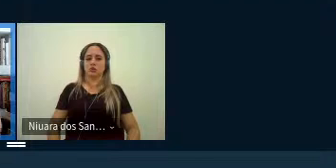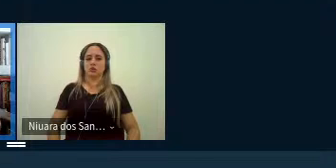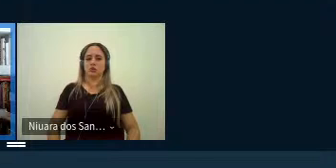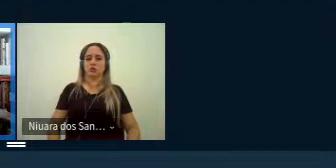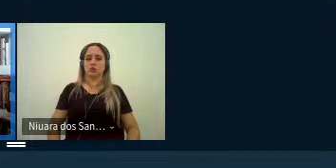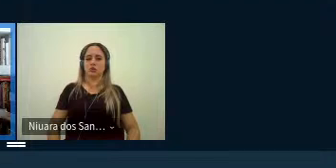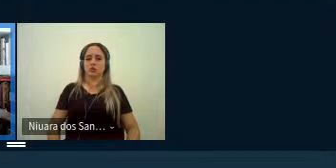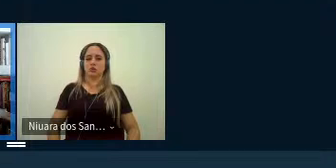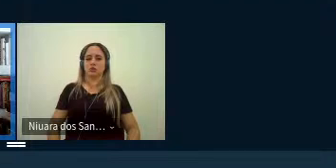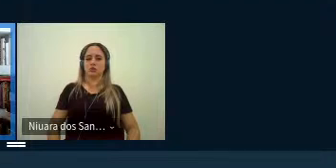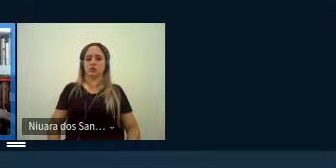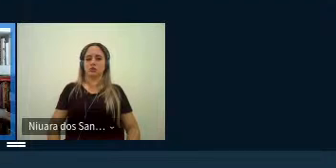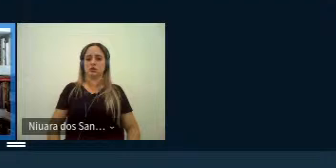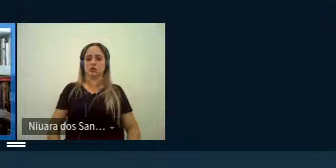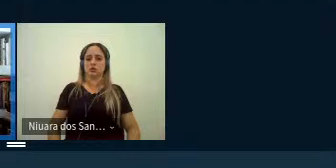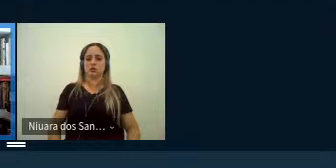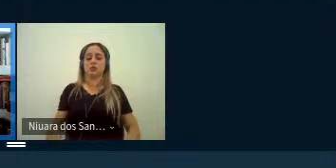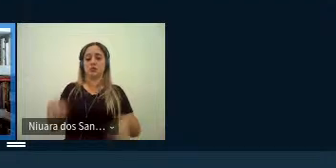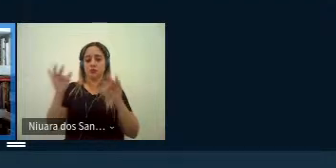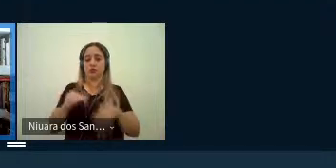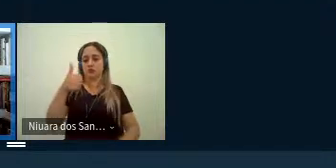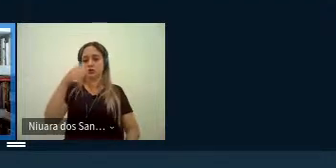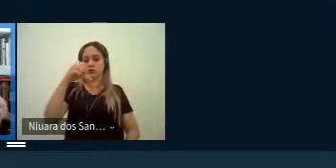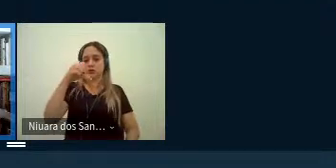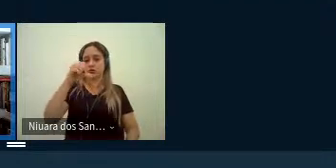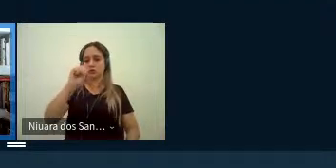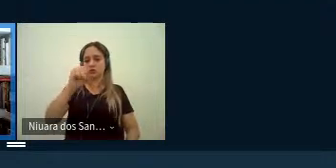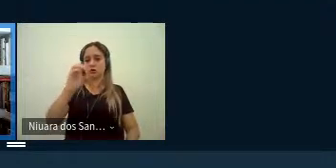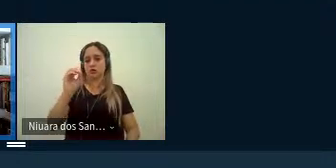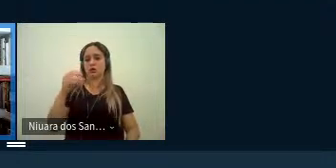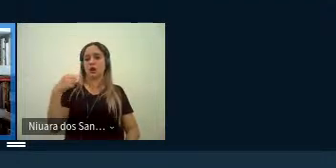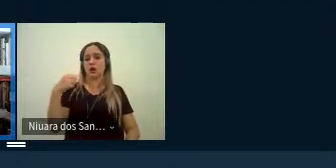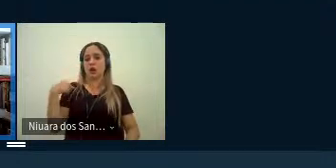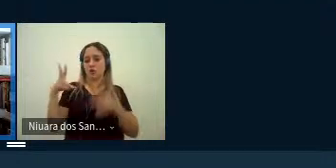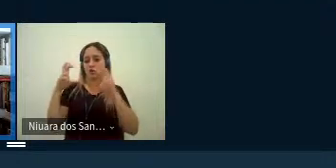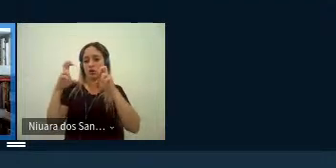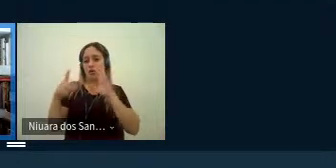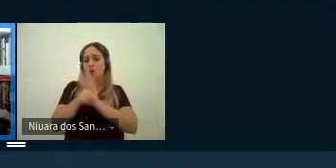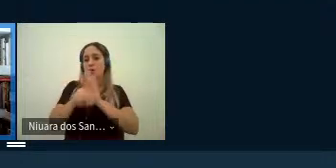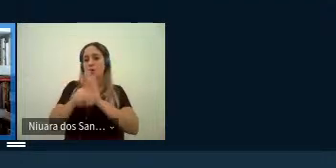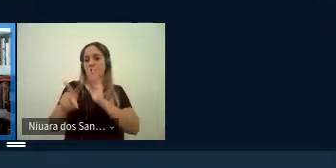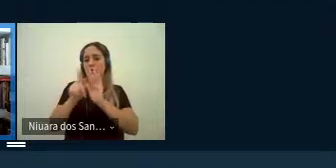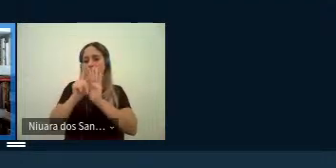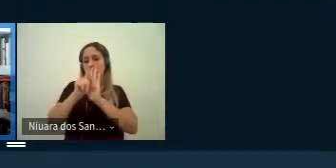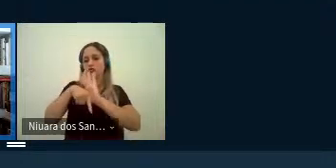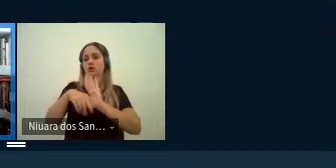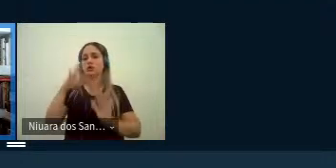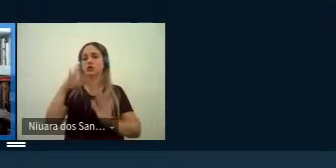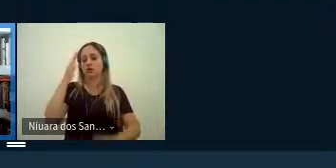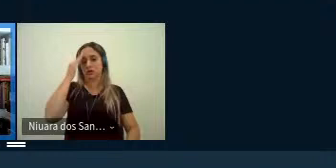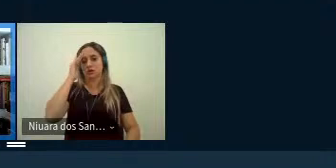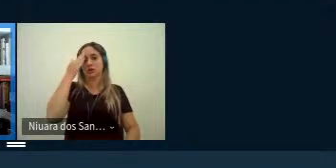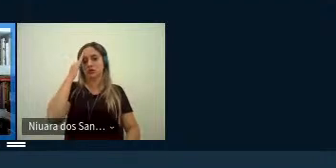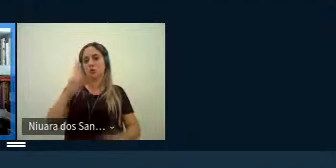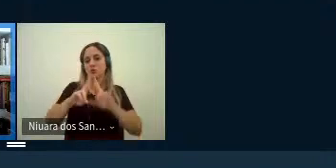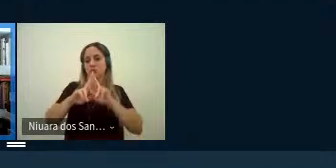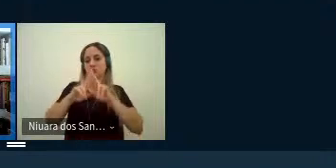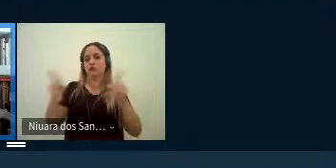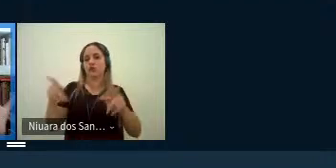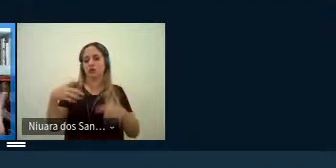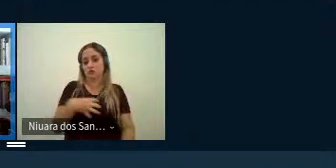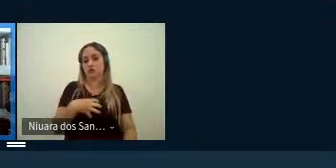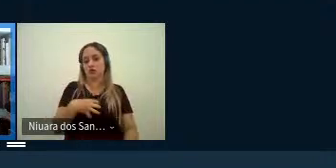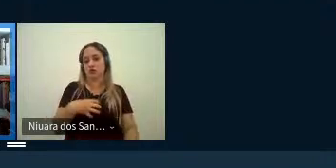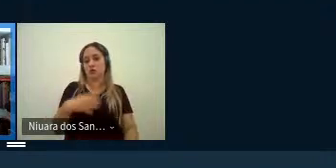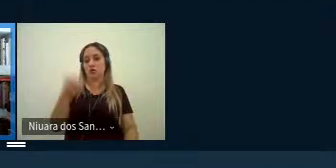que o termo né que o que o termo e o próprio conceito de gênero compreendido como os diferentes modos